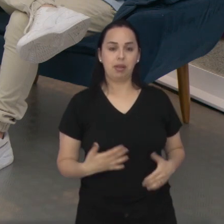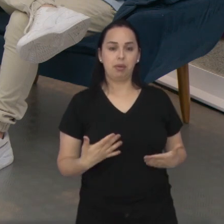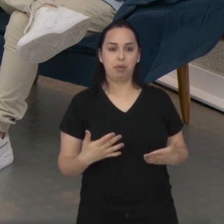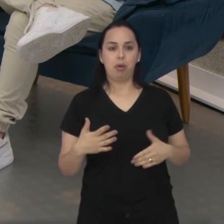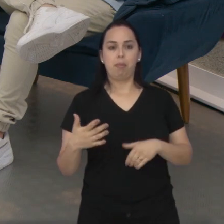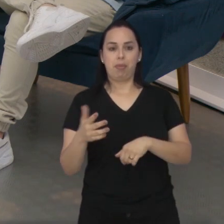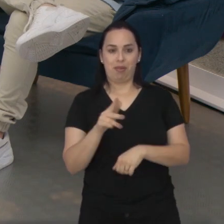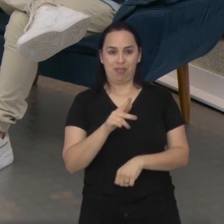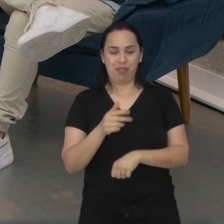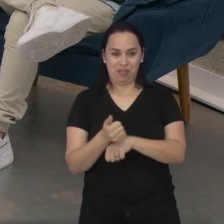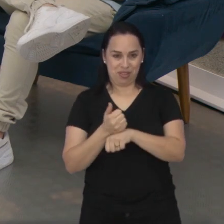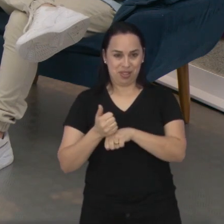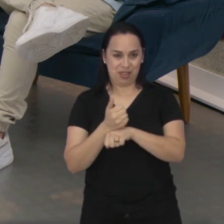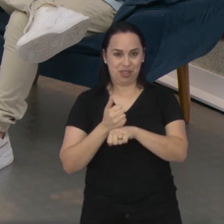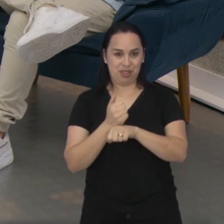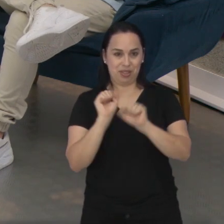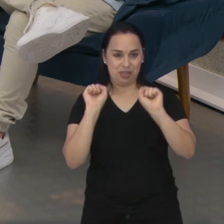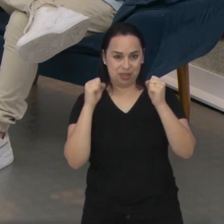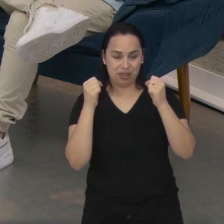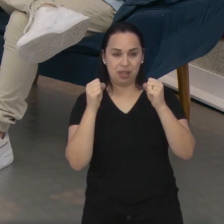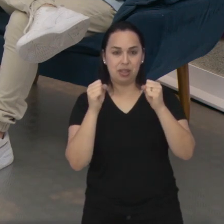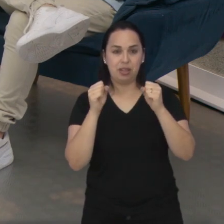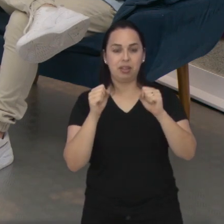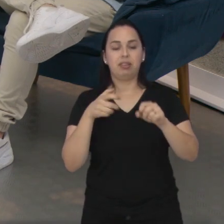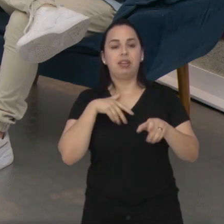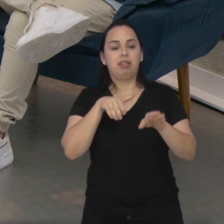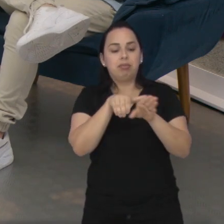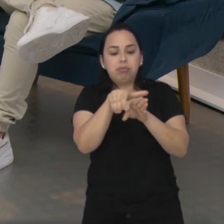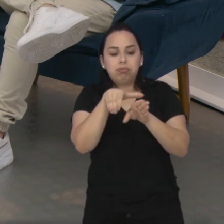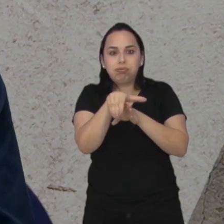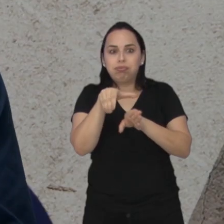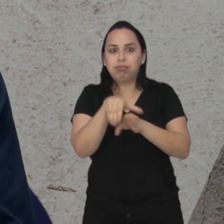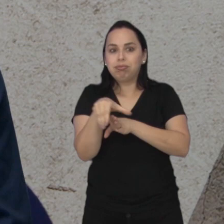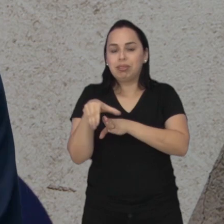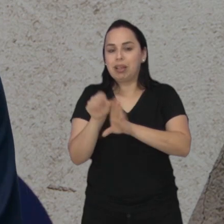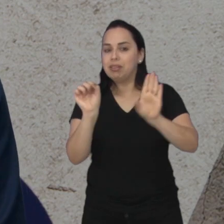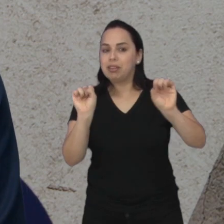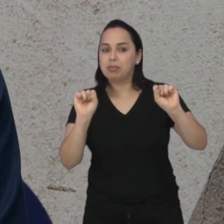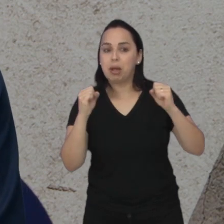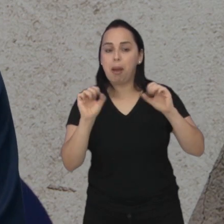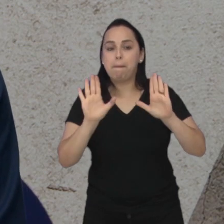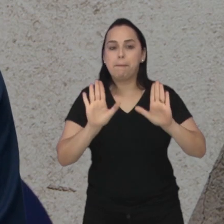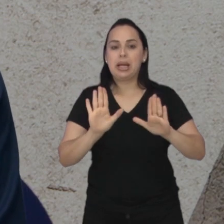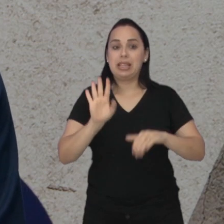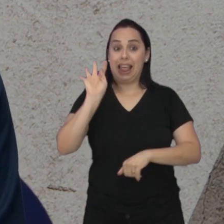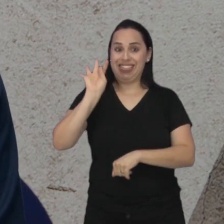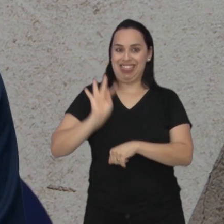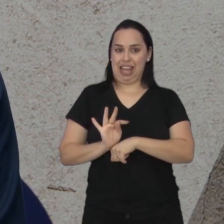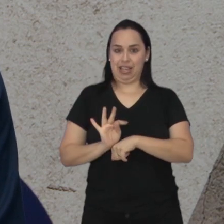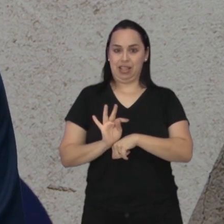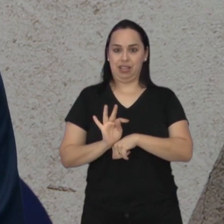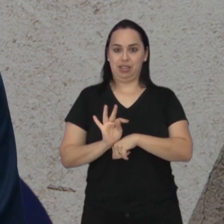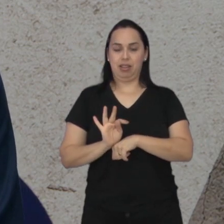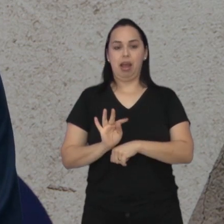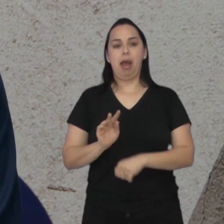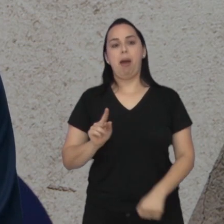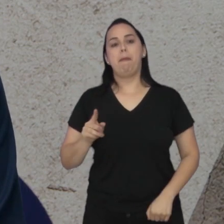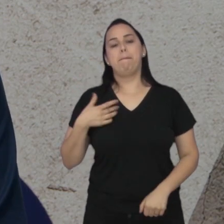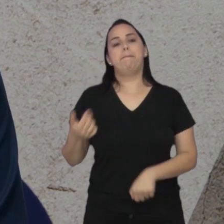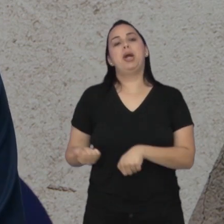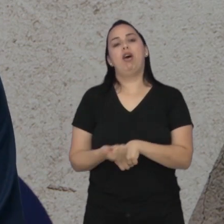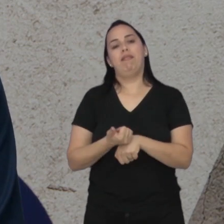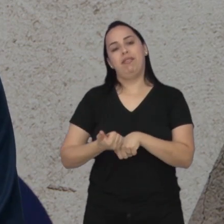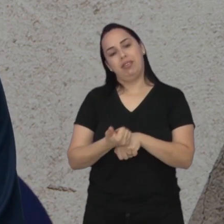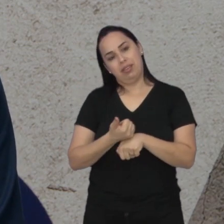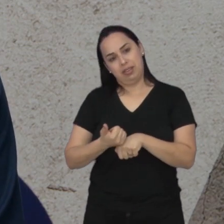física, a gente tem até o termo popular, né? Que é o educador físico, que todo mundo conhece assim. Mas a gente, tecnicamente, chama de